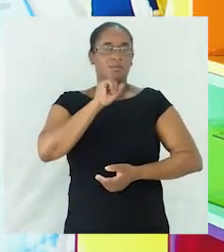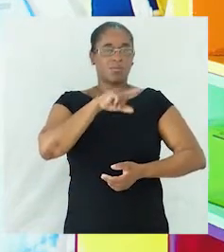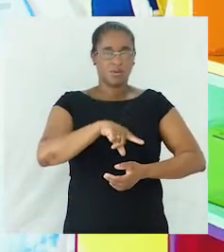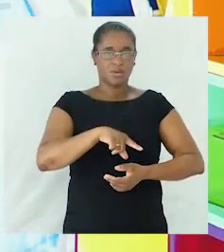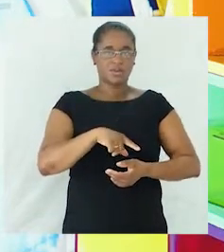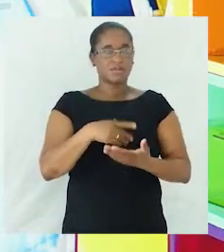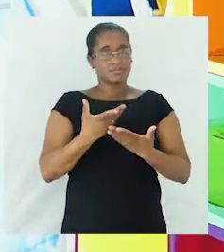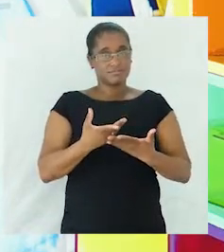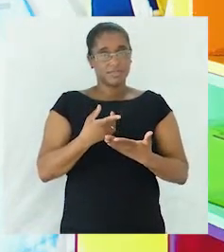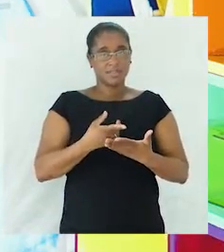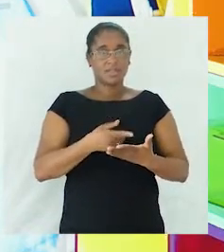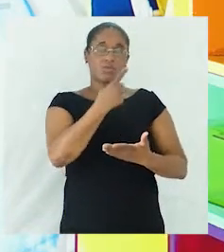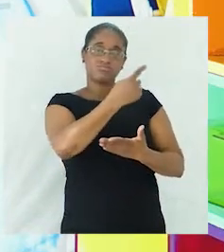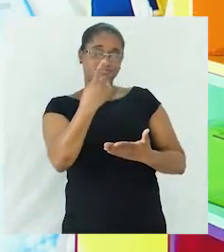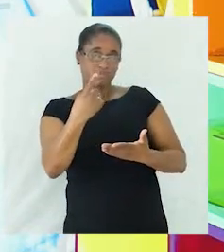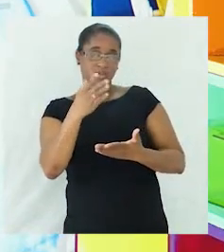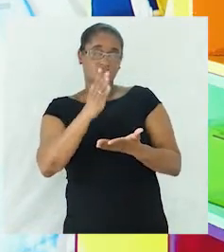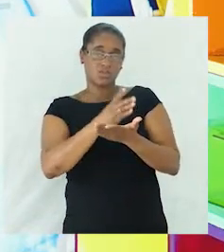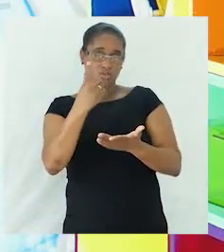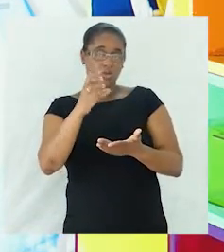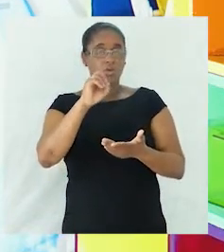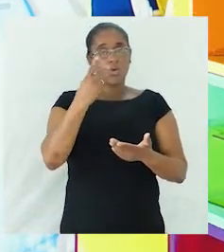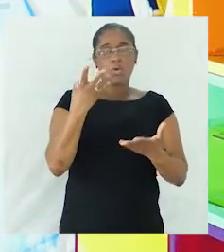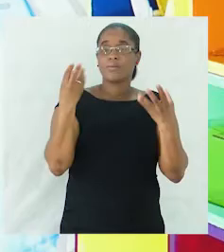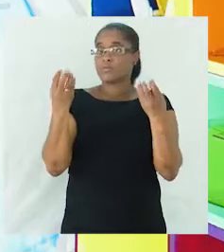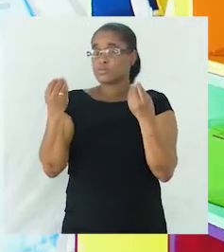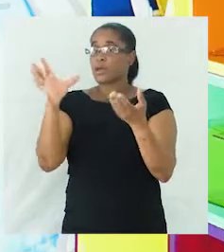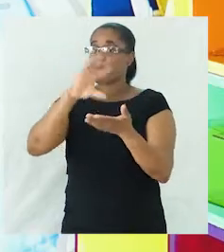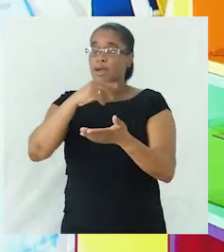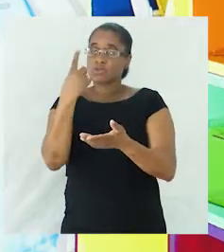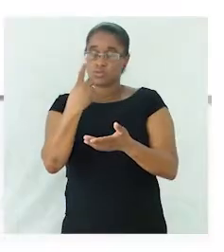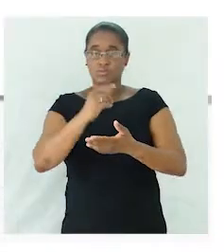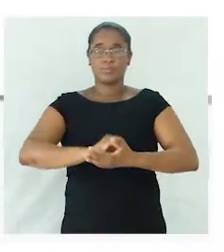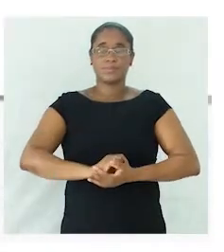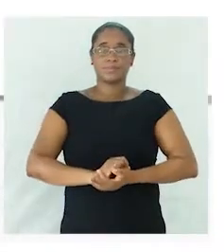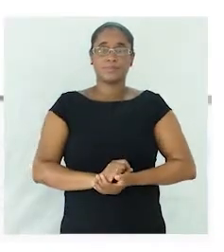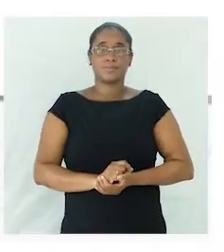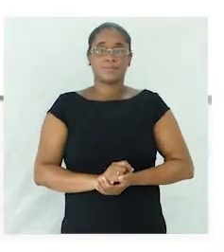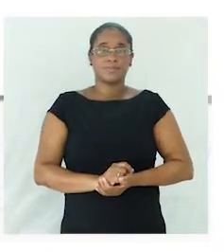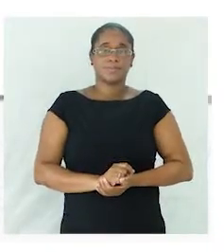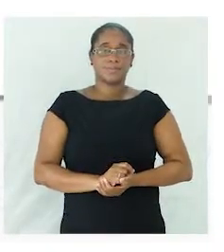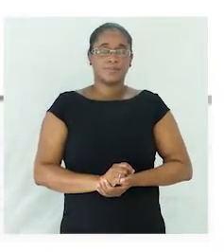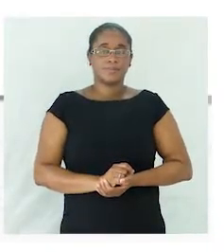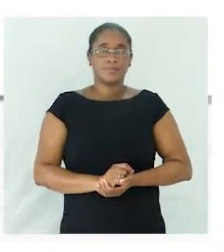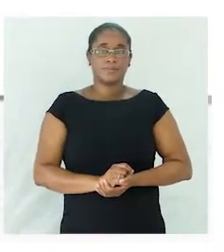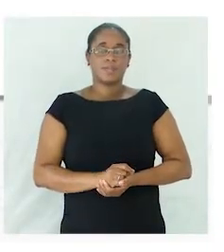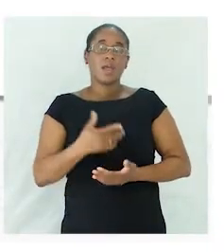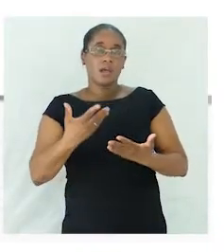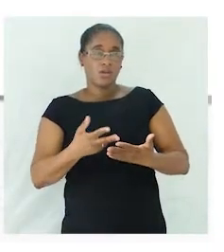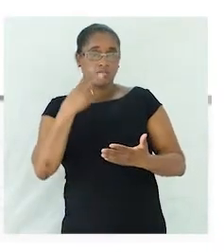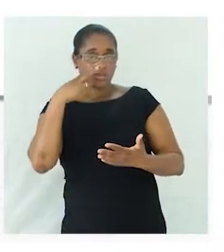referir a algo do singular, um só, ou algo do plural, mais do que um. Então, vamos encontrar